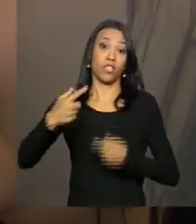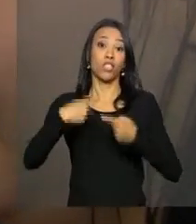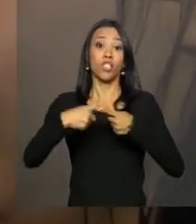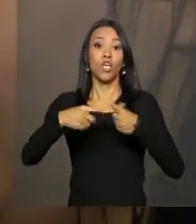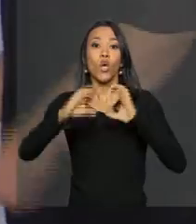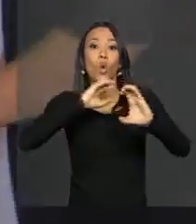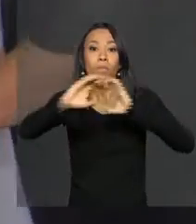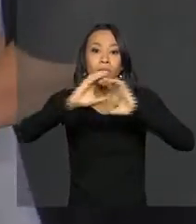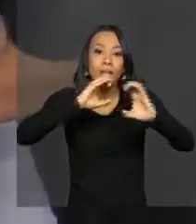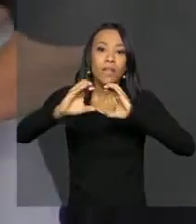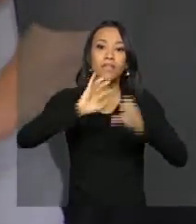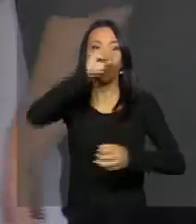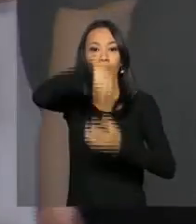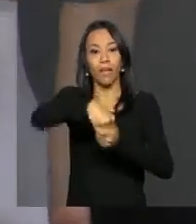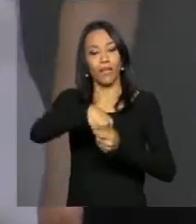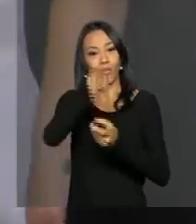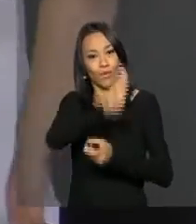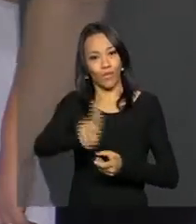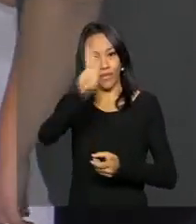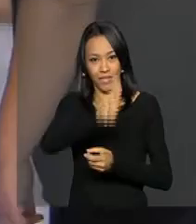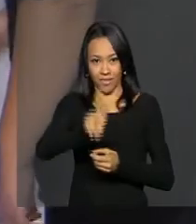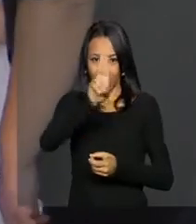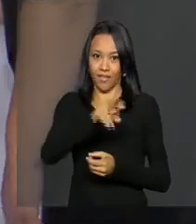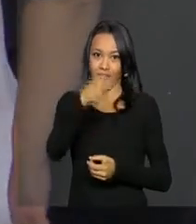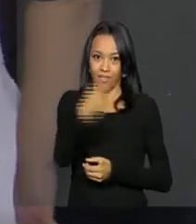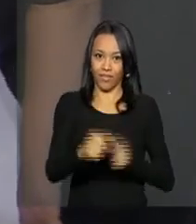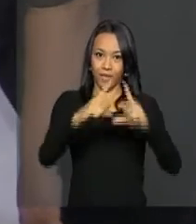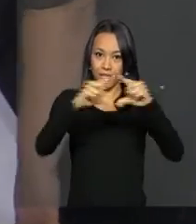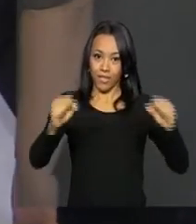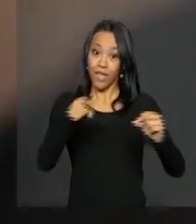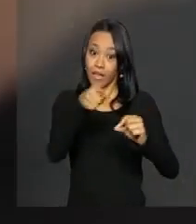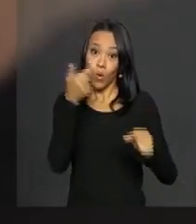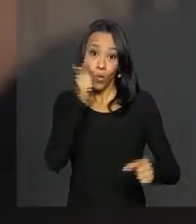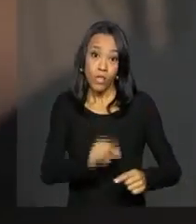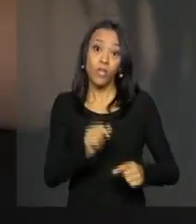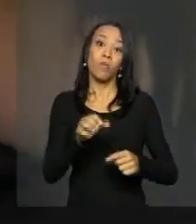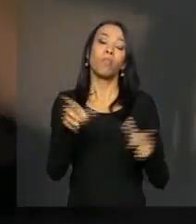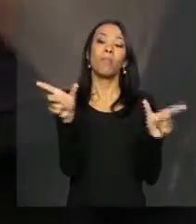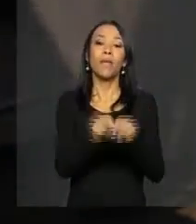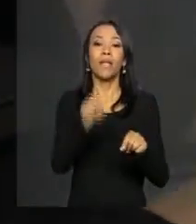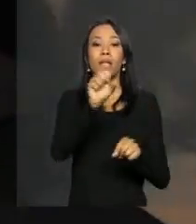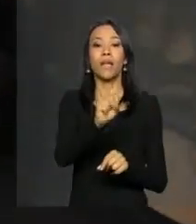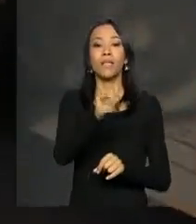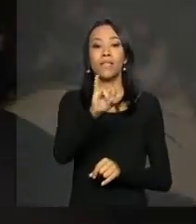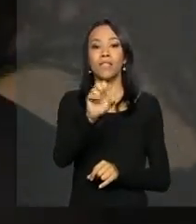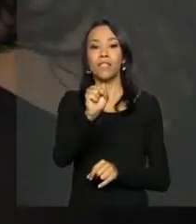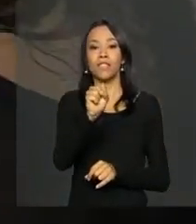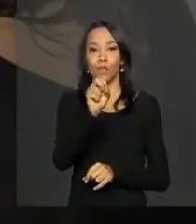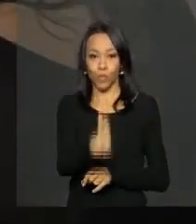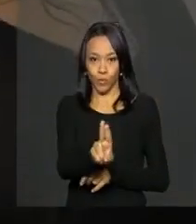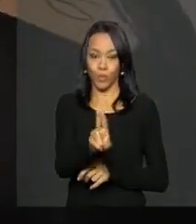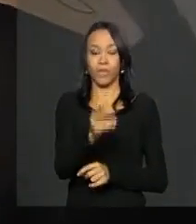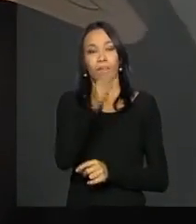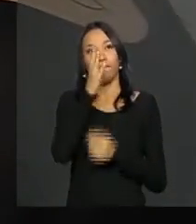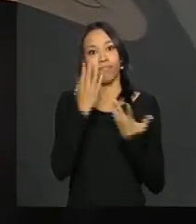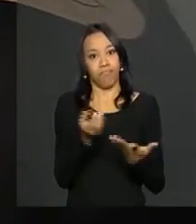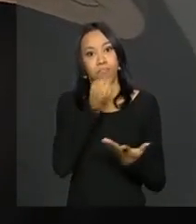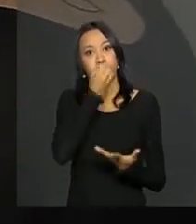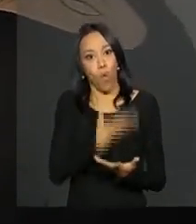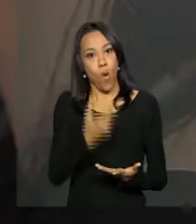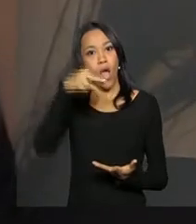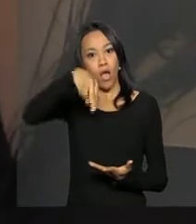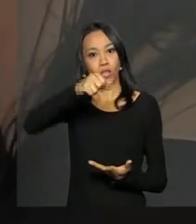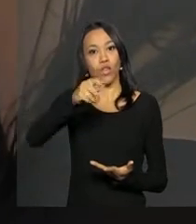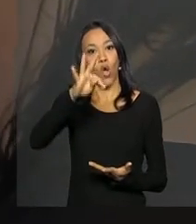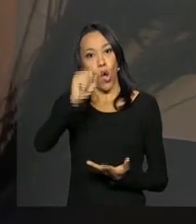organizacional na Universidade de Brasília. Entrou pelo Sisu, o sistema de seleção unificada, graças a boa nota